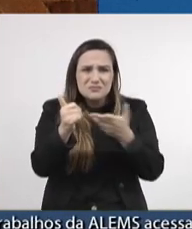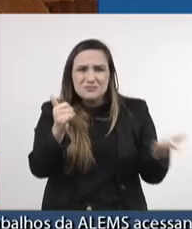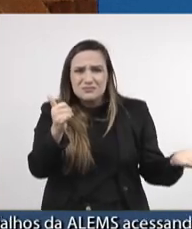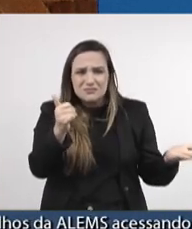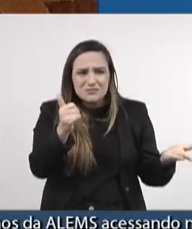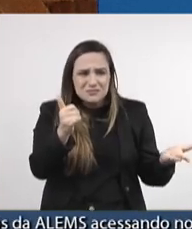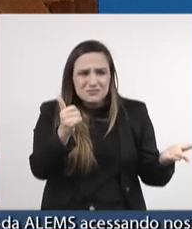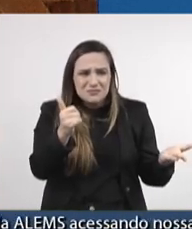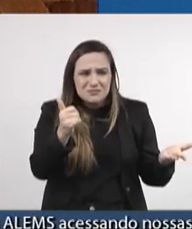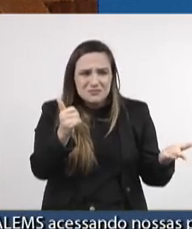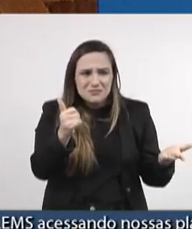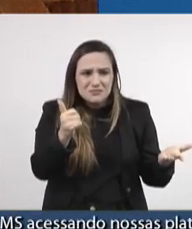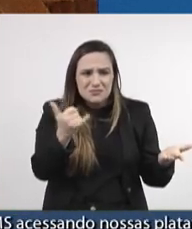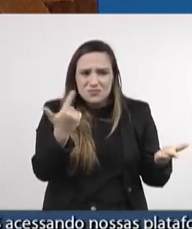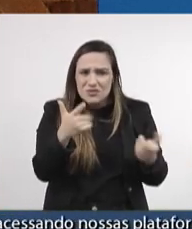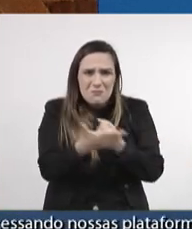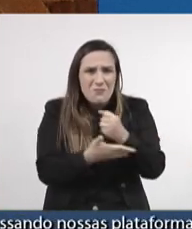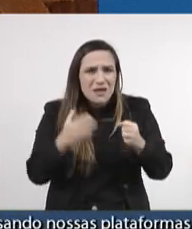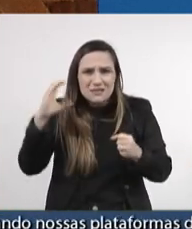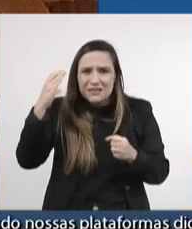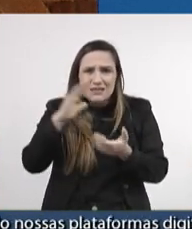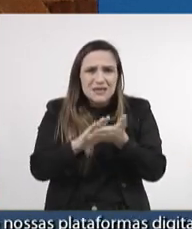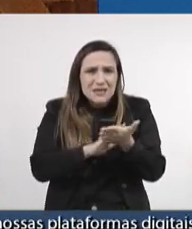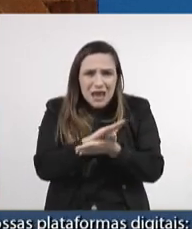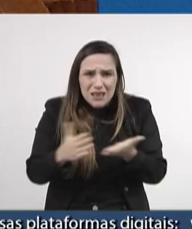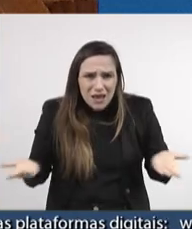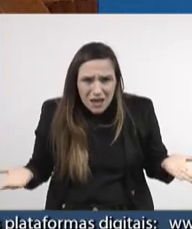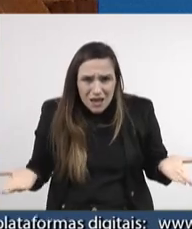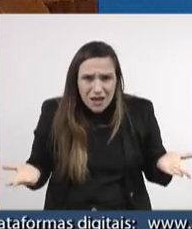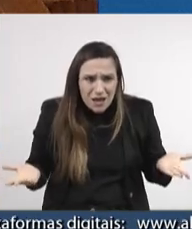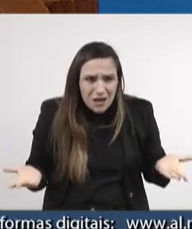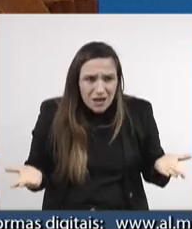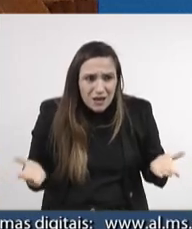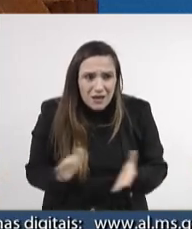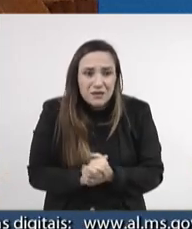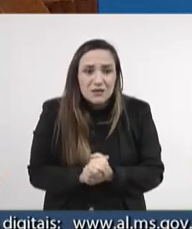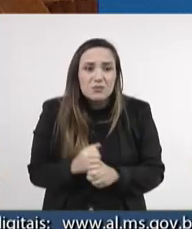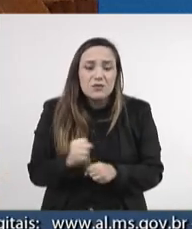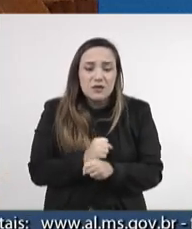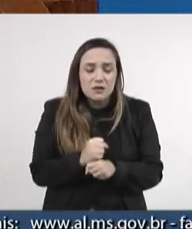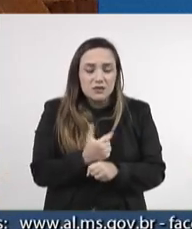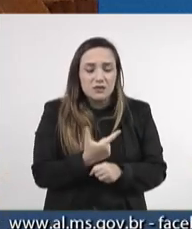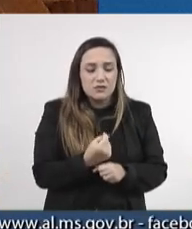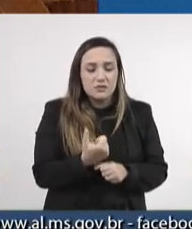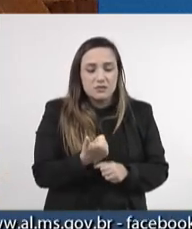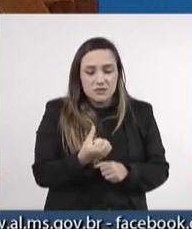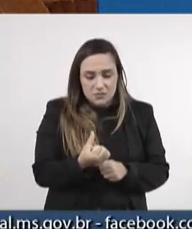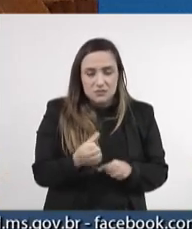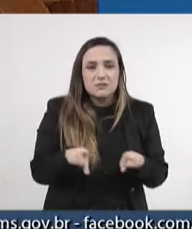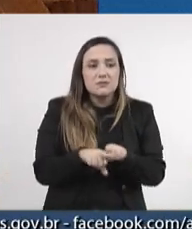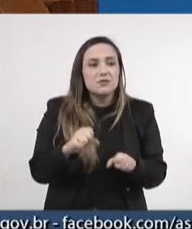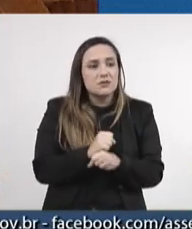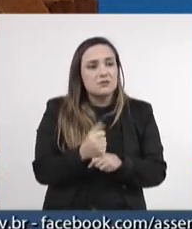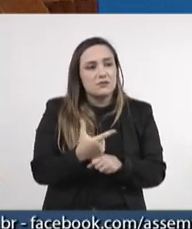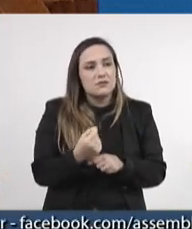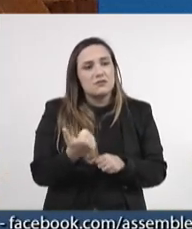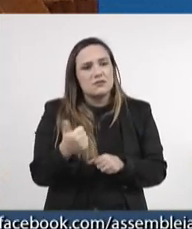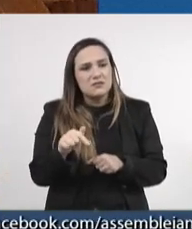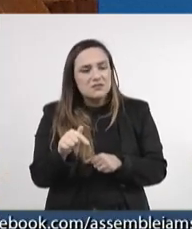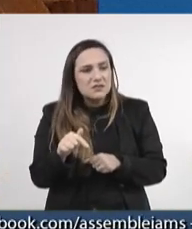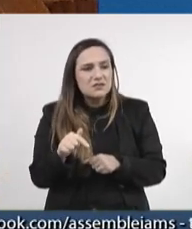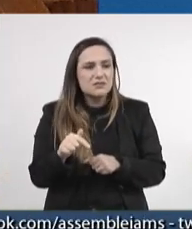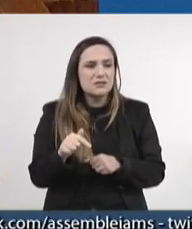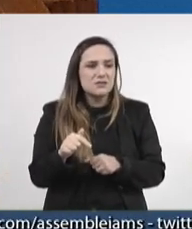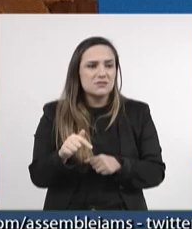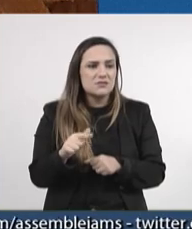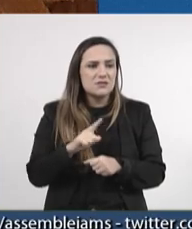sem nenhum embasamento científico. Porque, veja, ocorreu em 2016, em 2017 foi implementado. Com